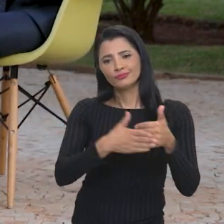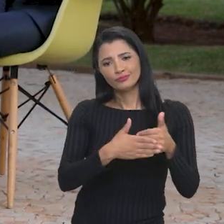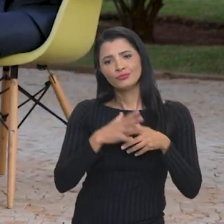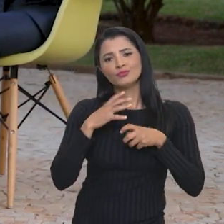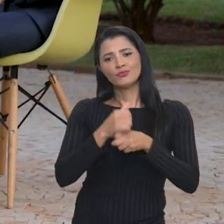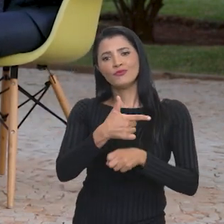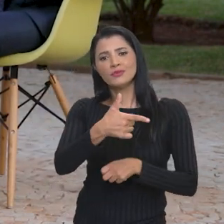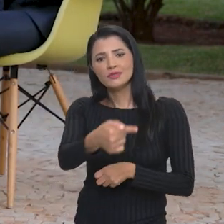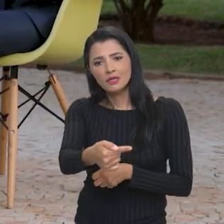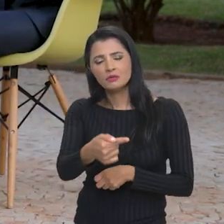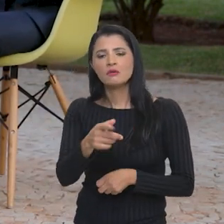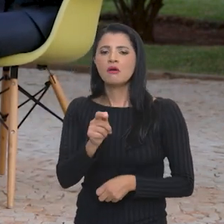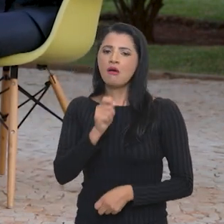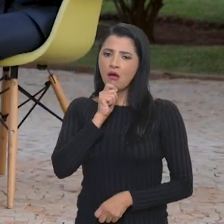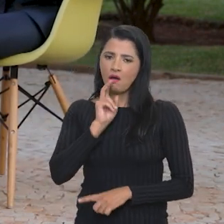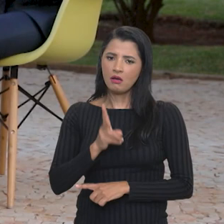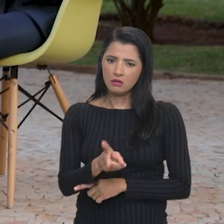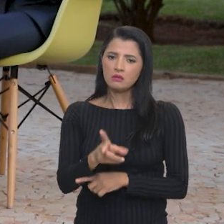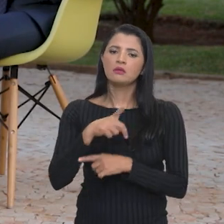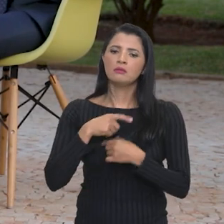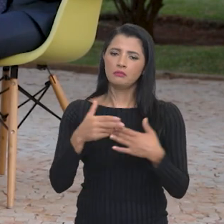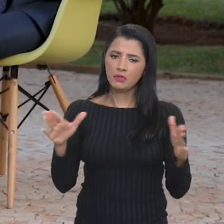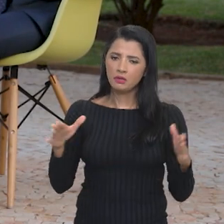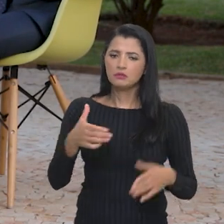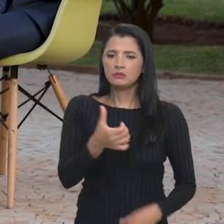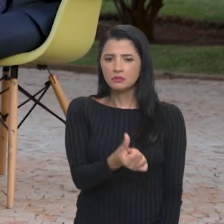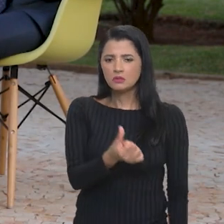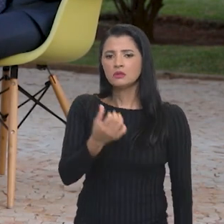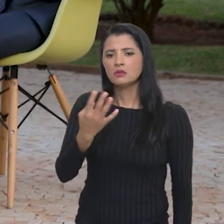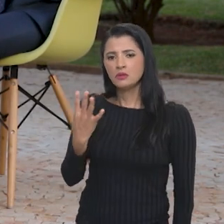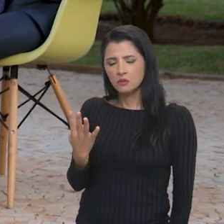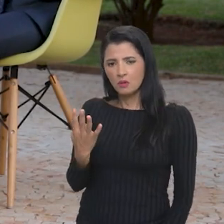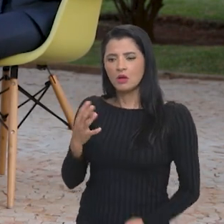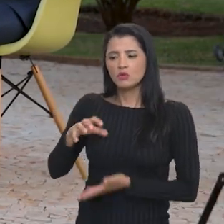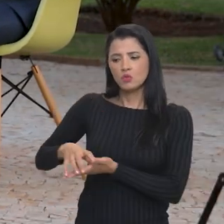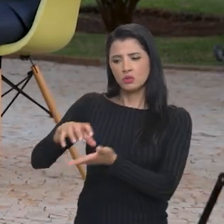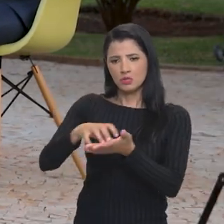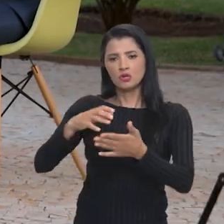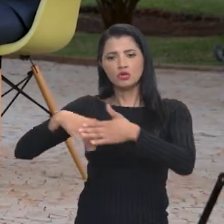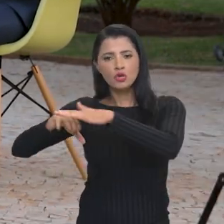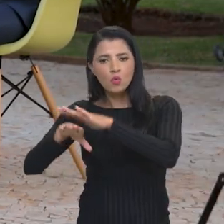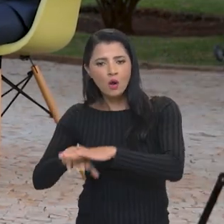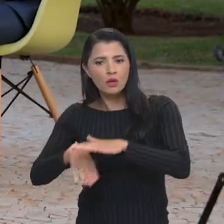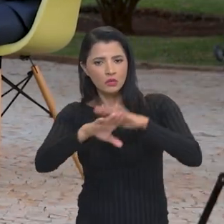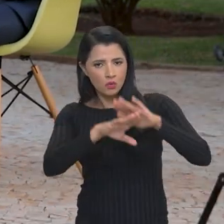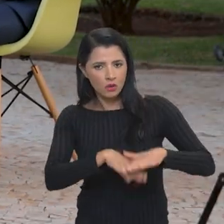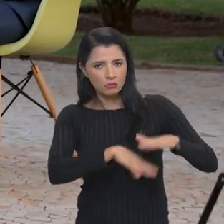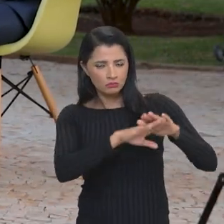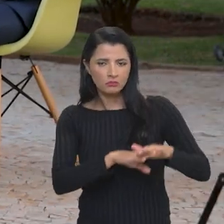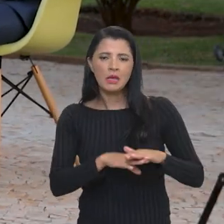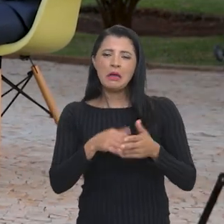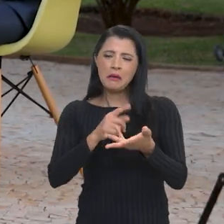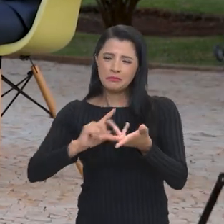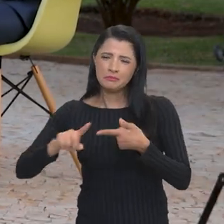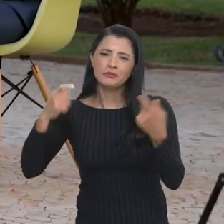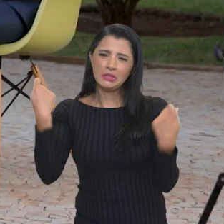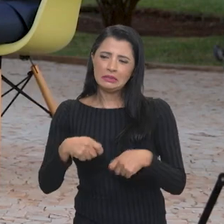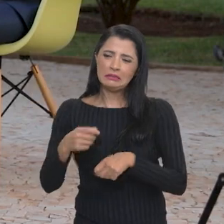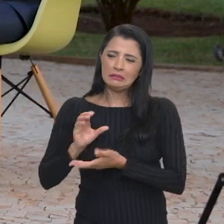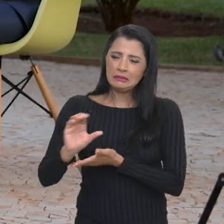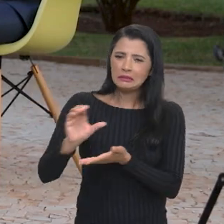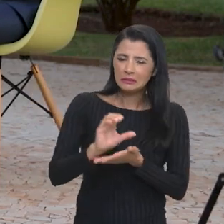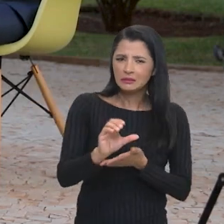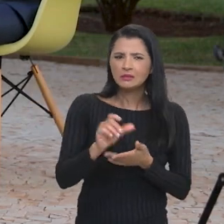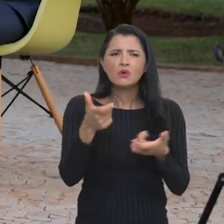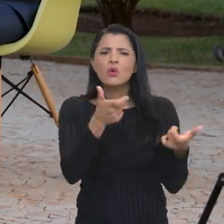64 unidades armazenadoras. Muitas delas precisando fazer investimentos. Ou em locais estratégicos. Espalhada em